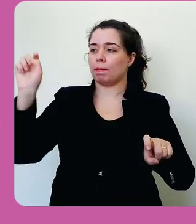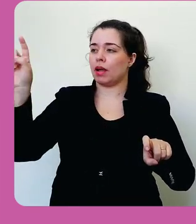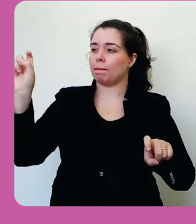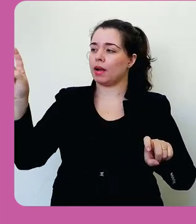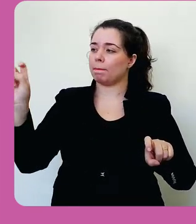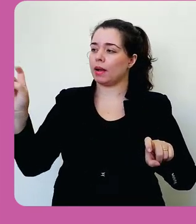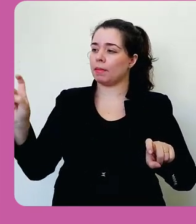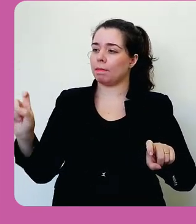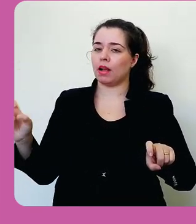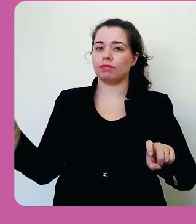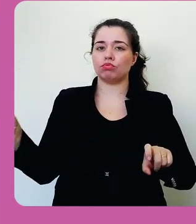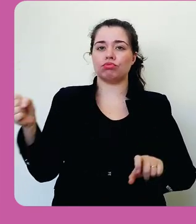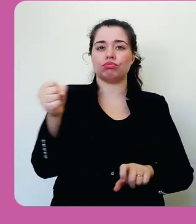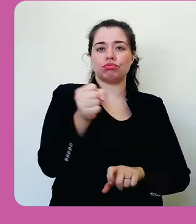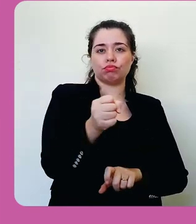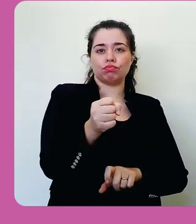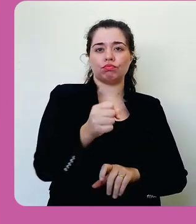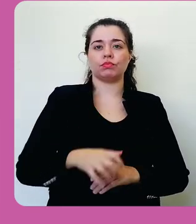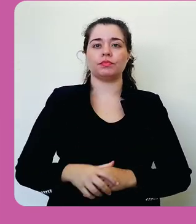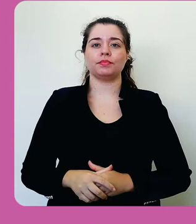teclado.